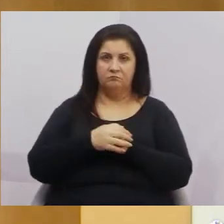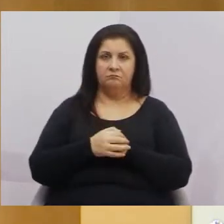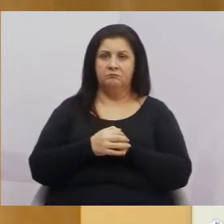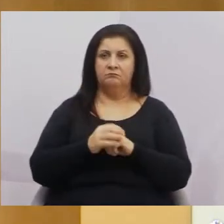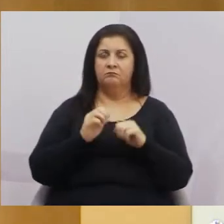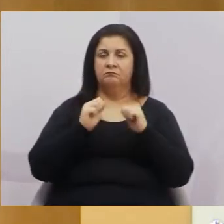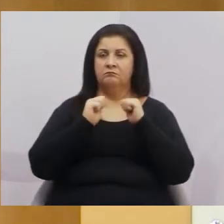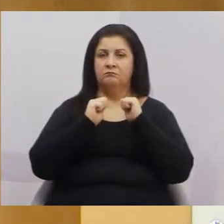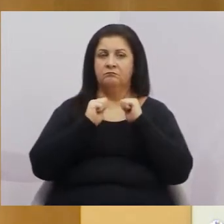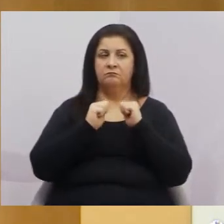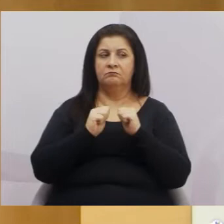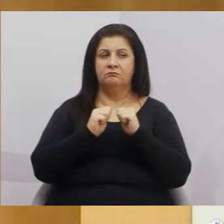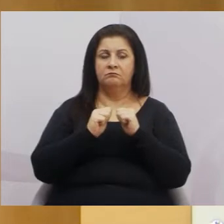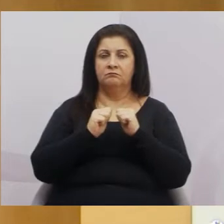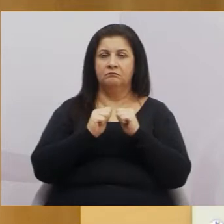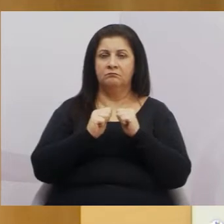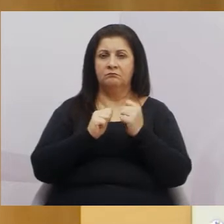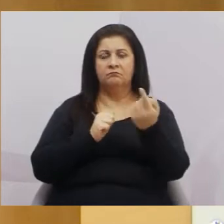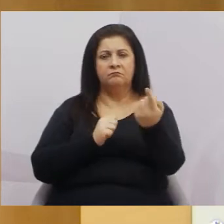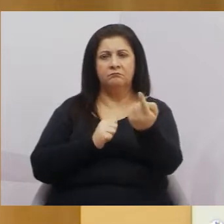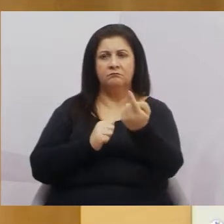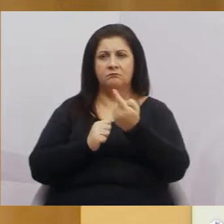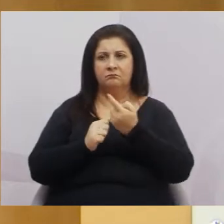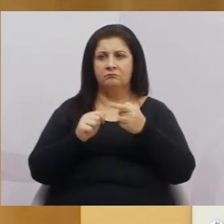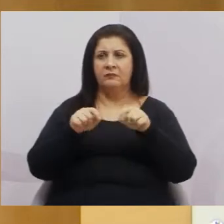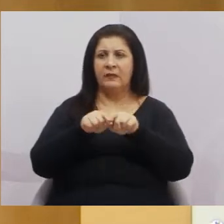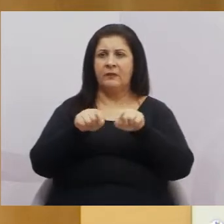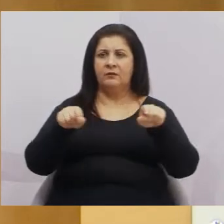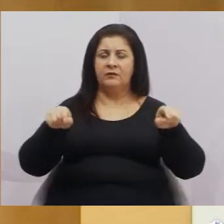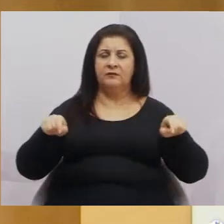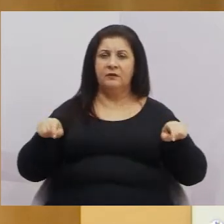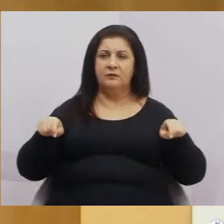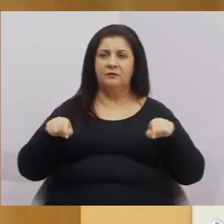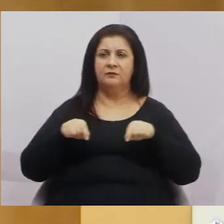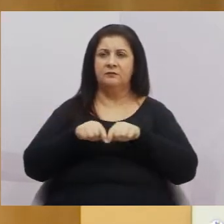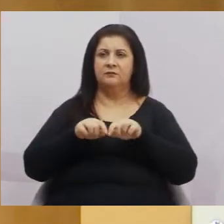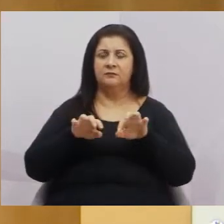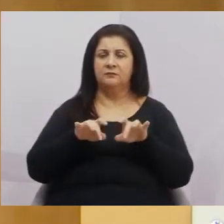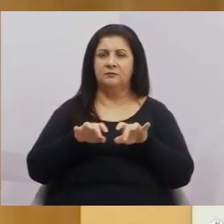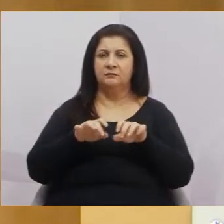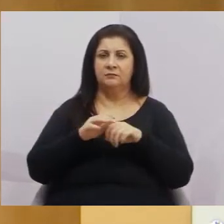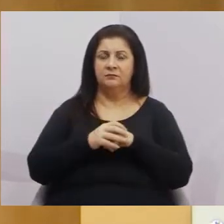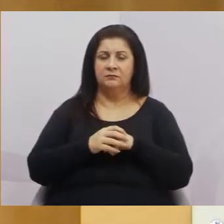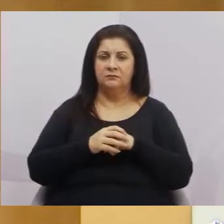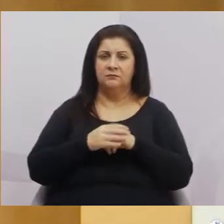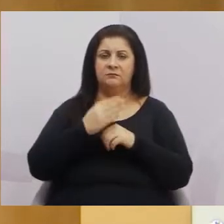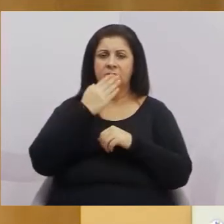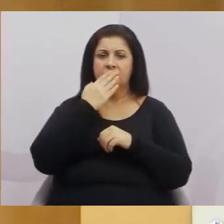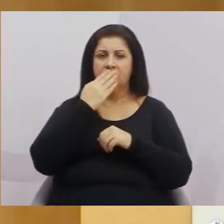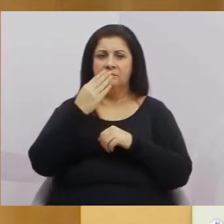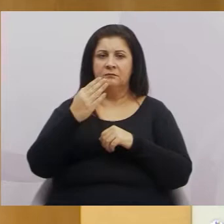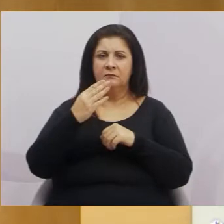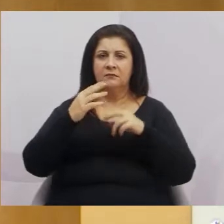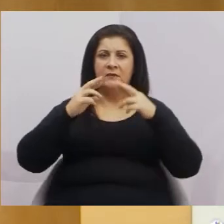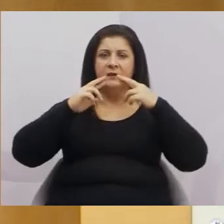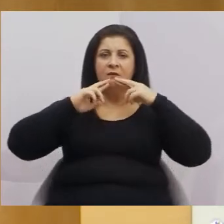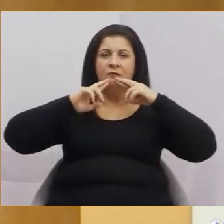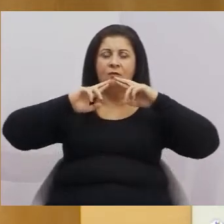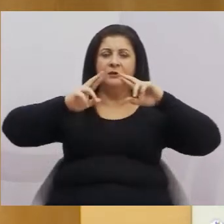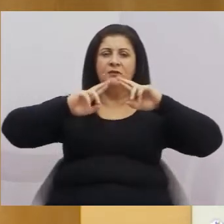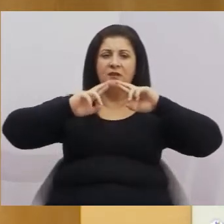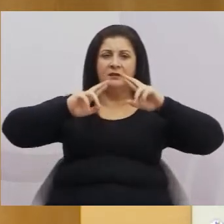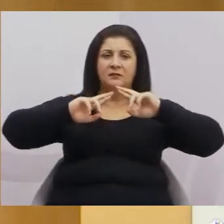possa trazer ao nosso gabinete reivindicações, reclamações sobre